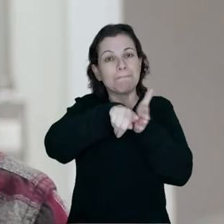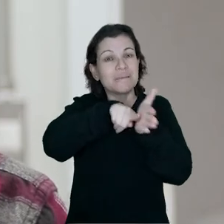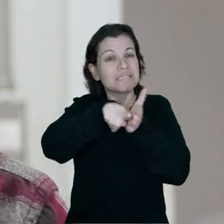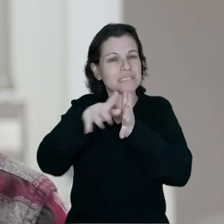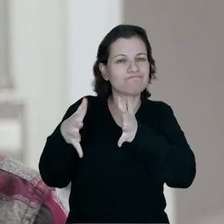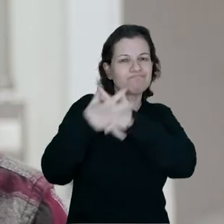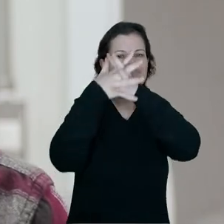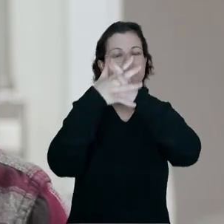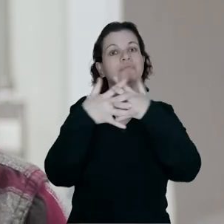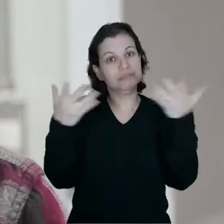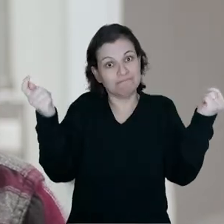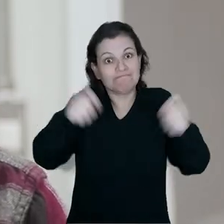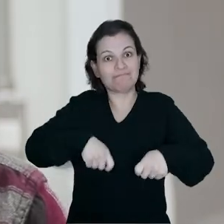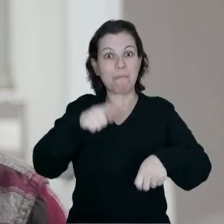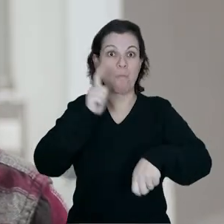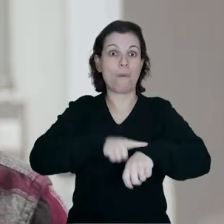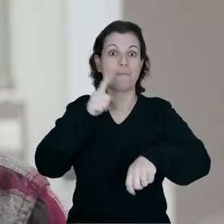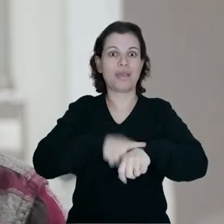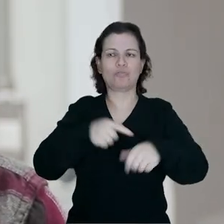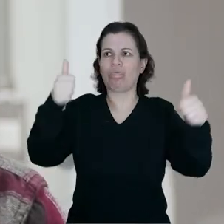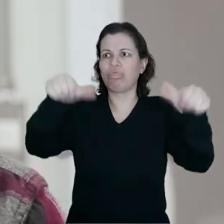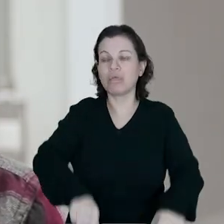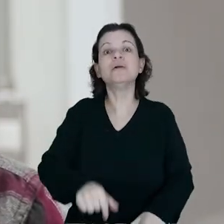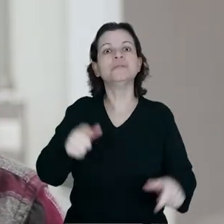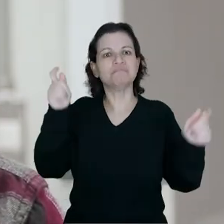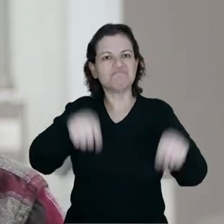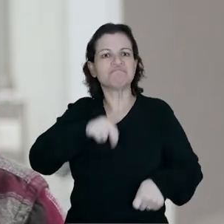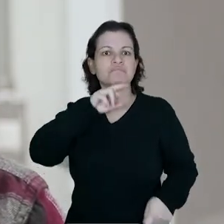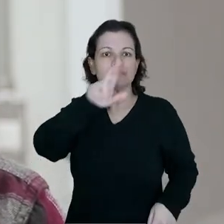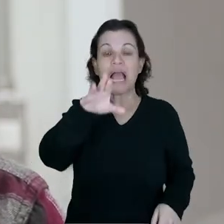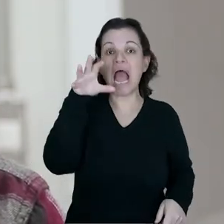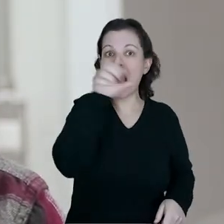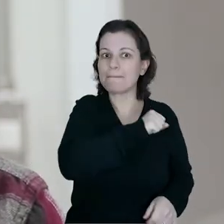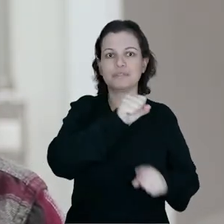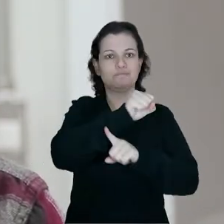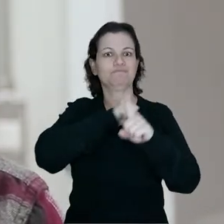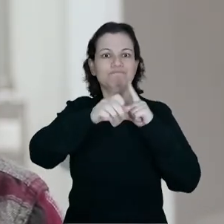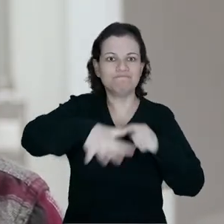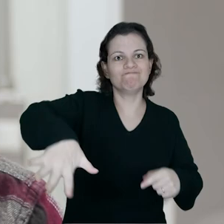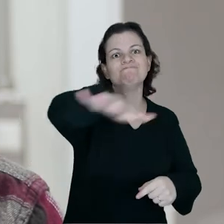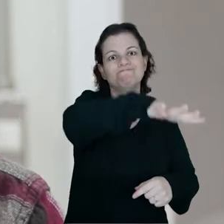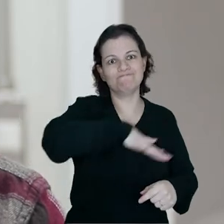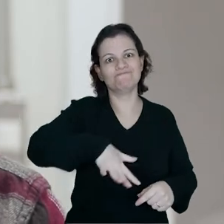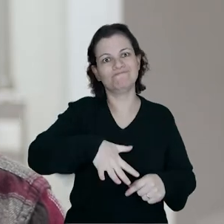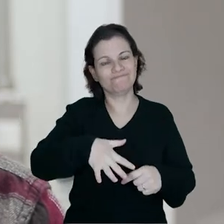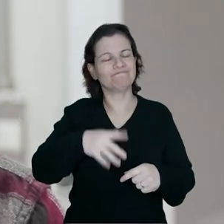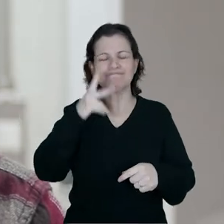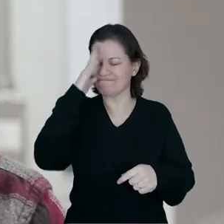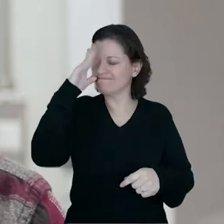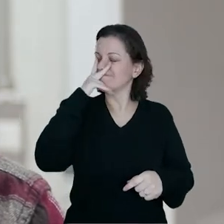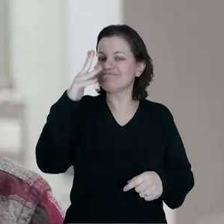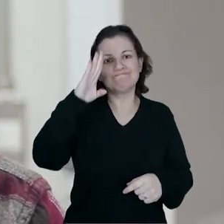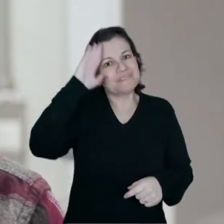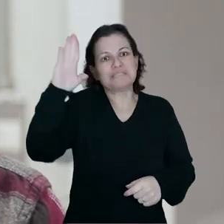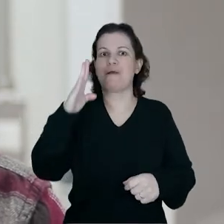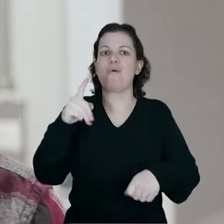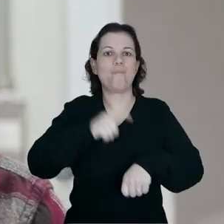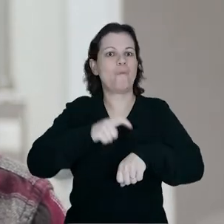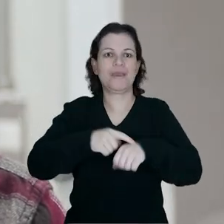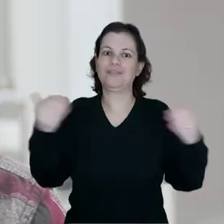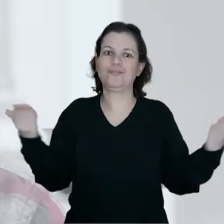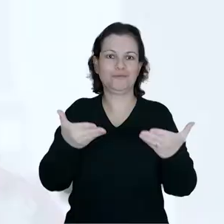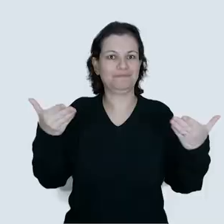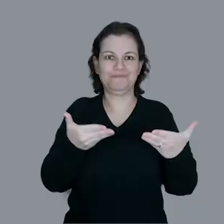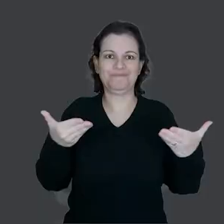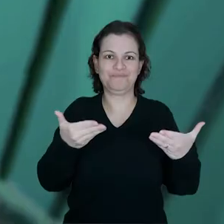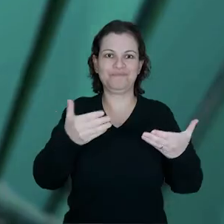pesquisa de ponta. E aí que permite que, nesses momentos de crise, a gente possa dar uma resposta rápida para a sociedade, que é o fundamental num